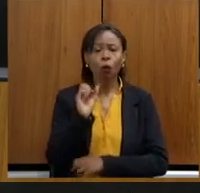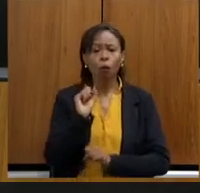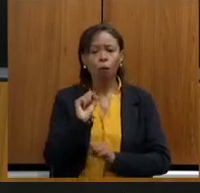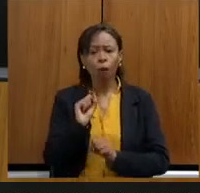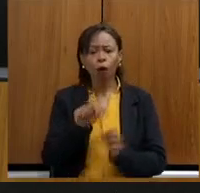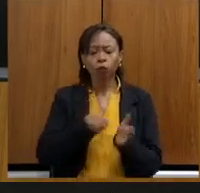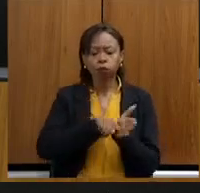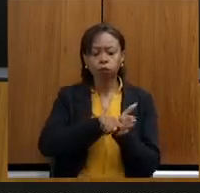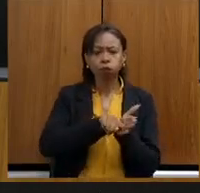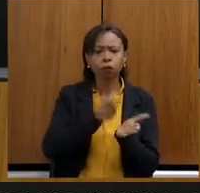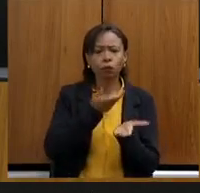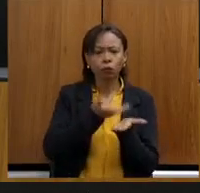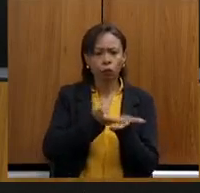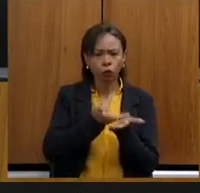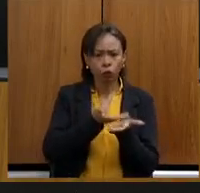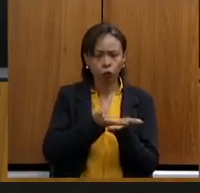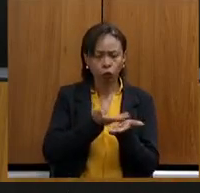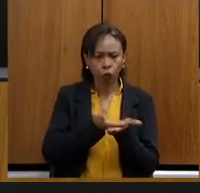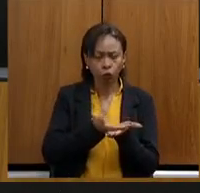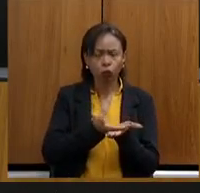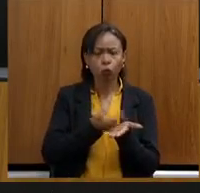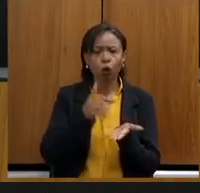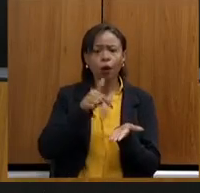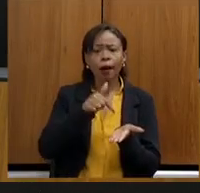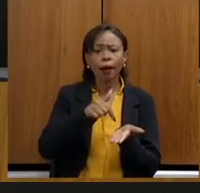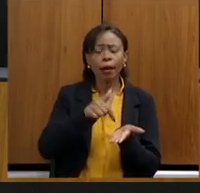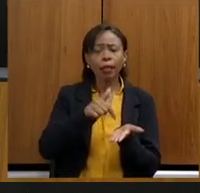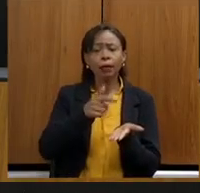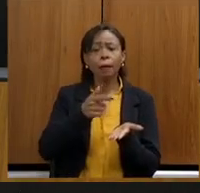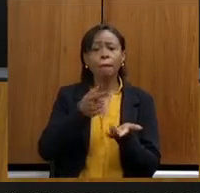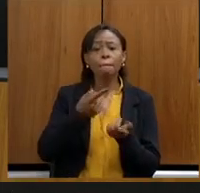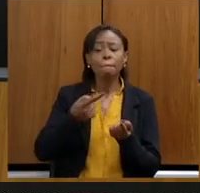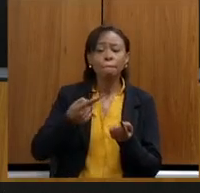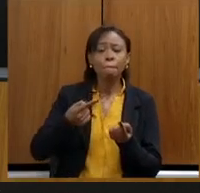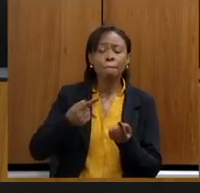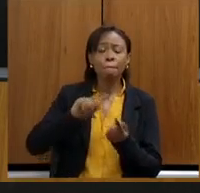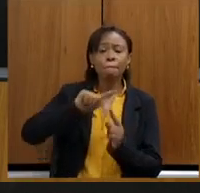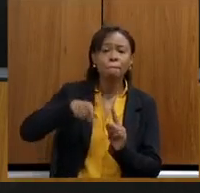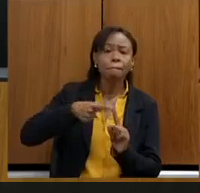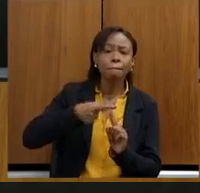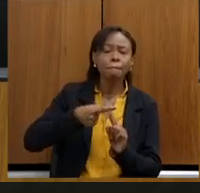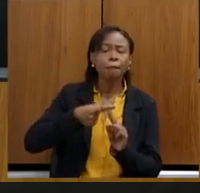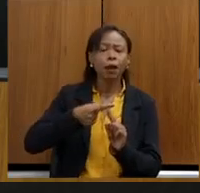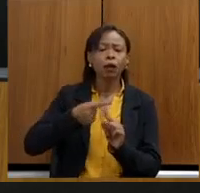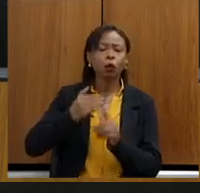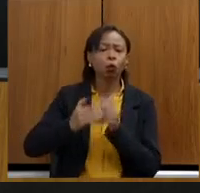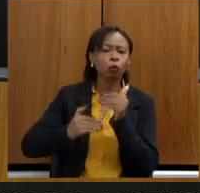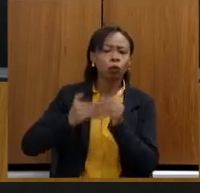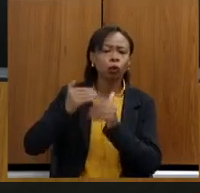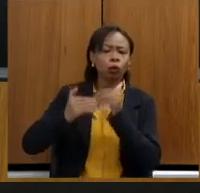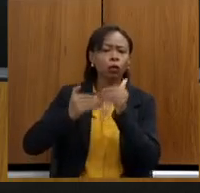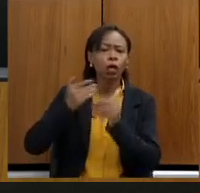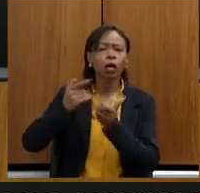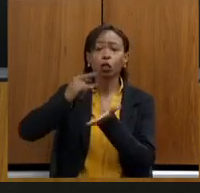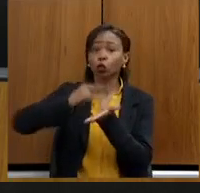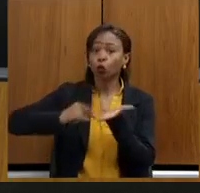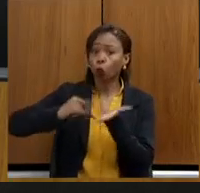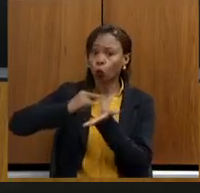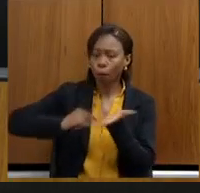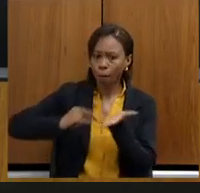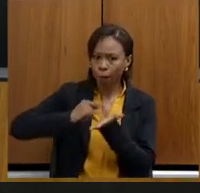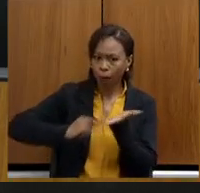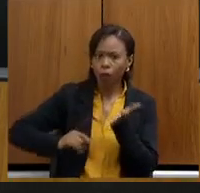que esse estudo venha não só com o estudo de todo o processo documental do